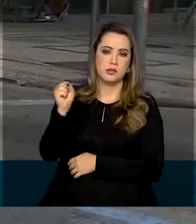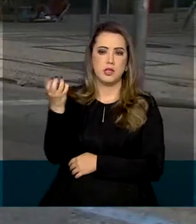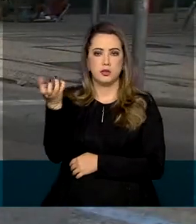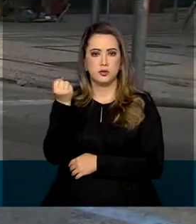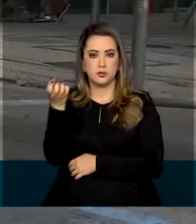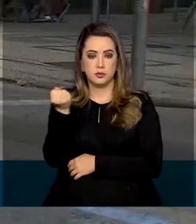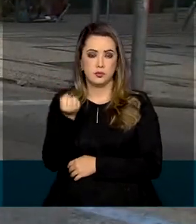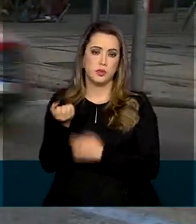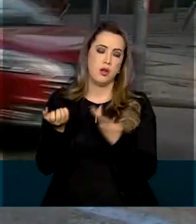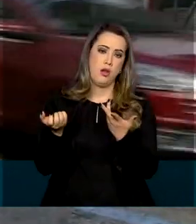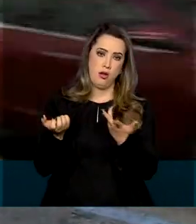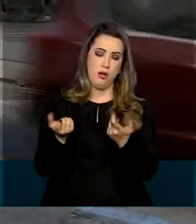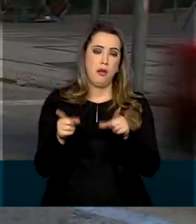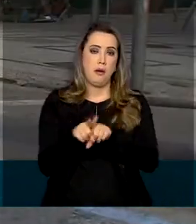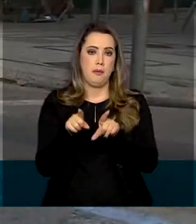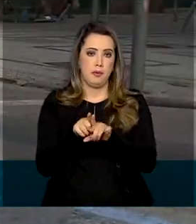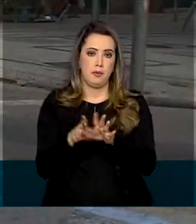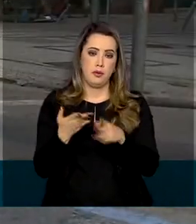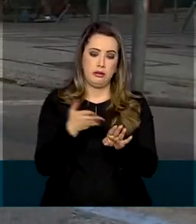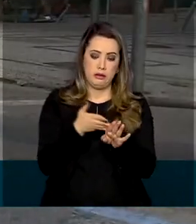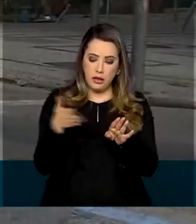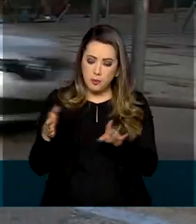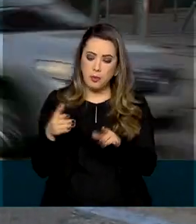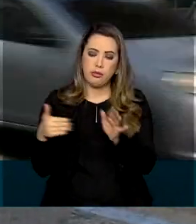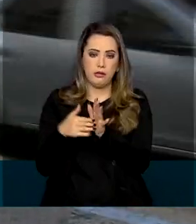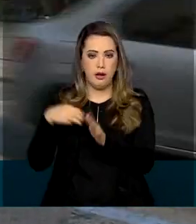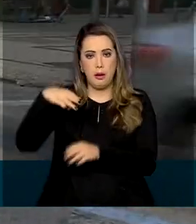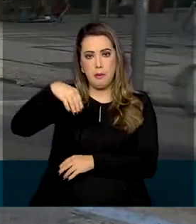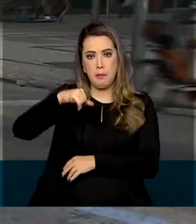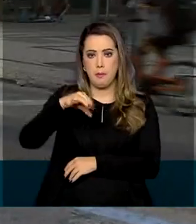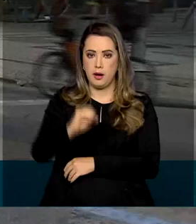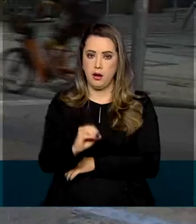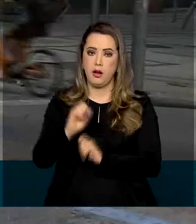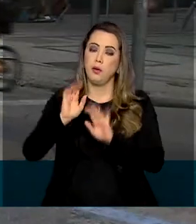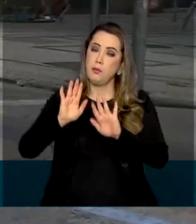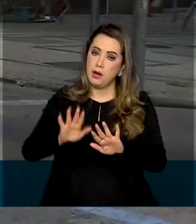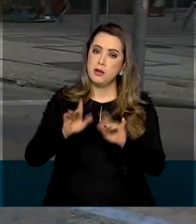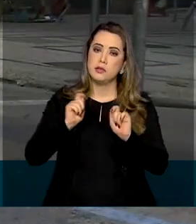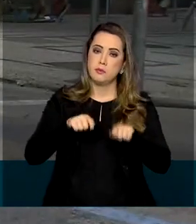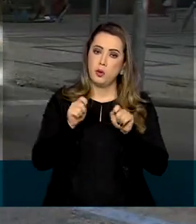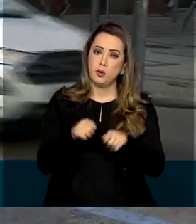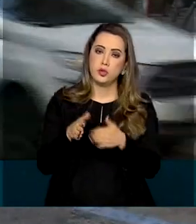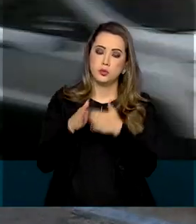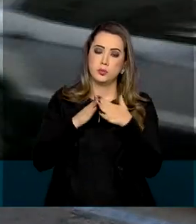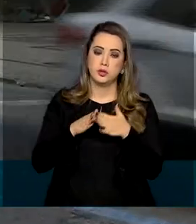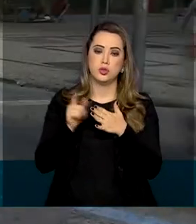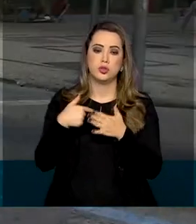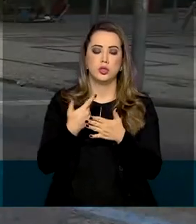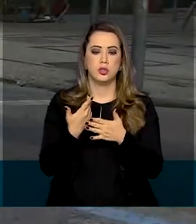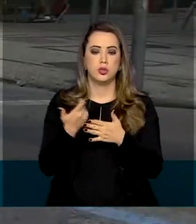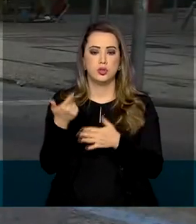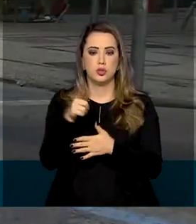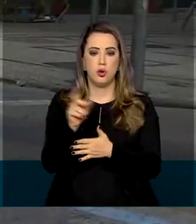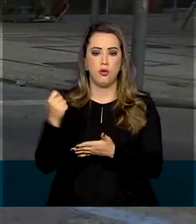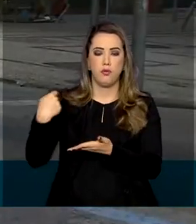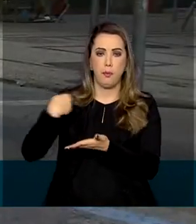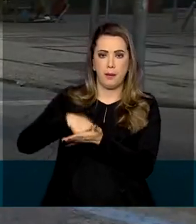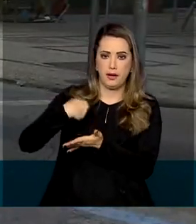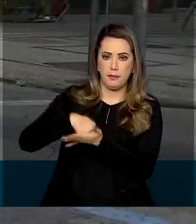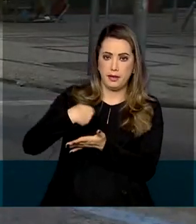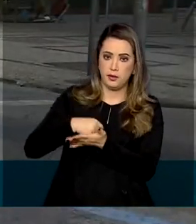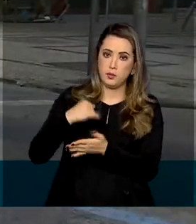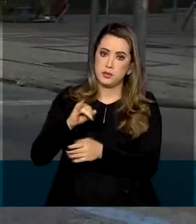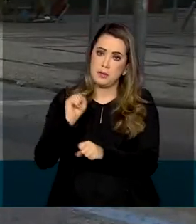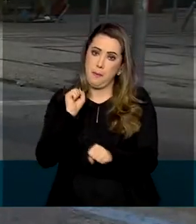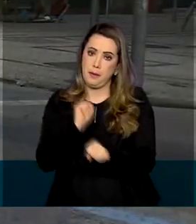Apesar da dispensa temporária da prova de vida, poderão ser feitas solicitações excepcionais de reestabelecimento de pagamento. O